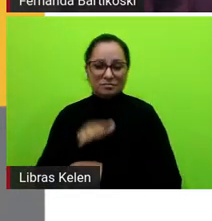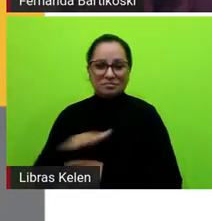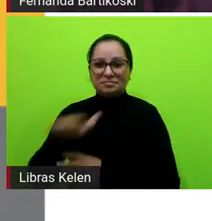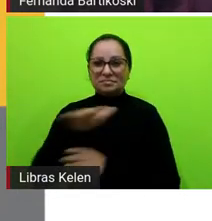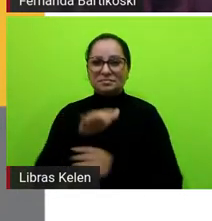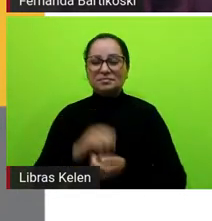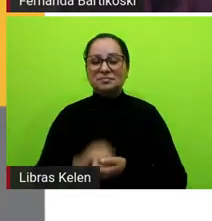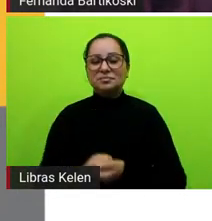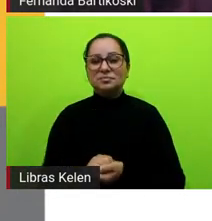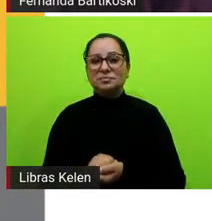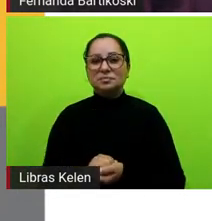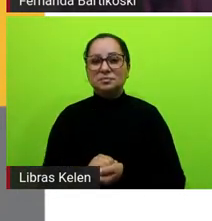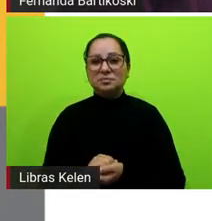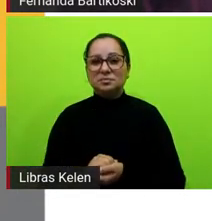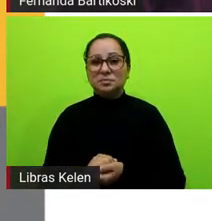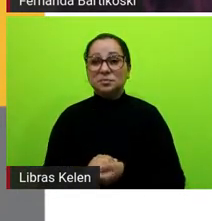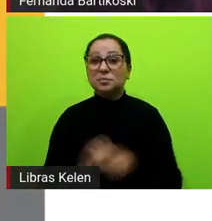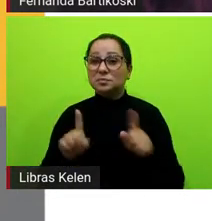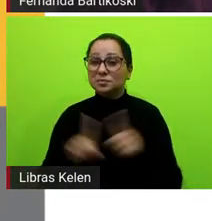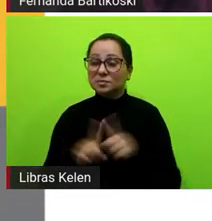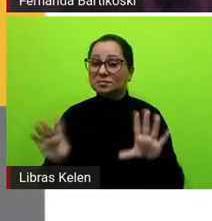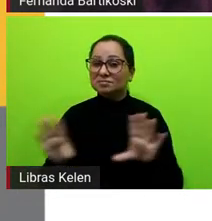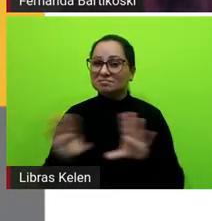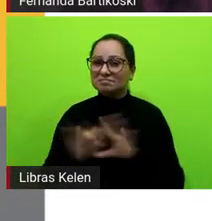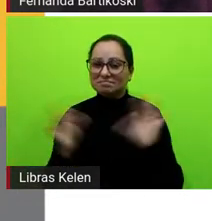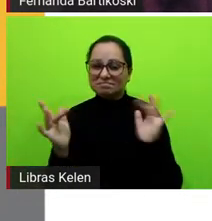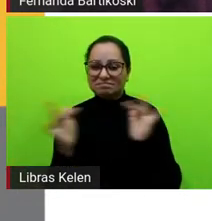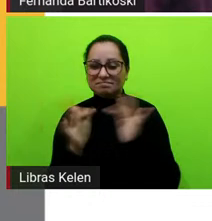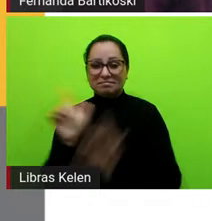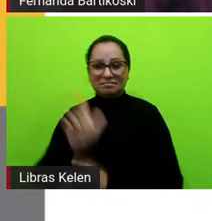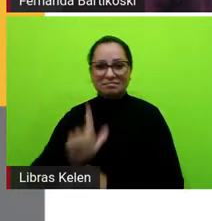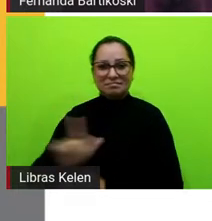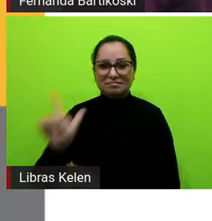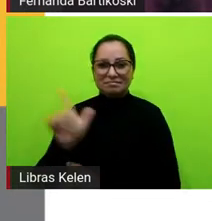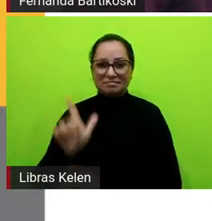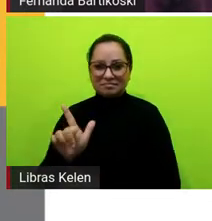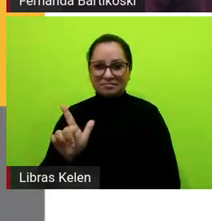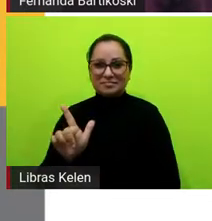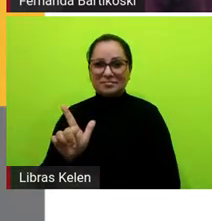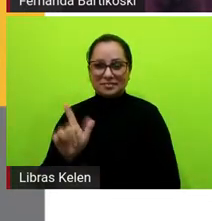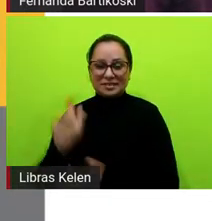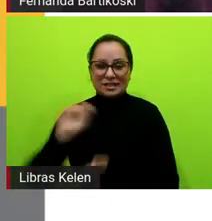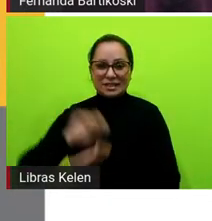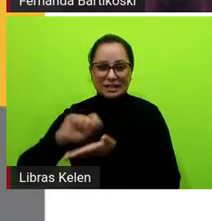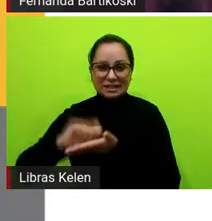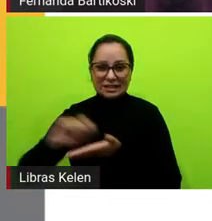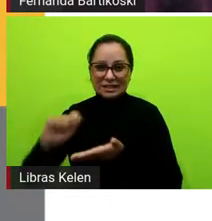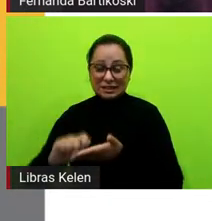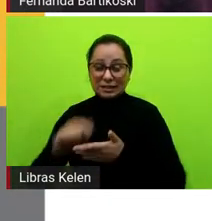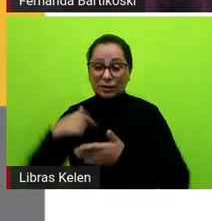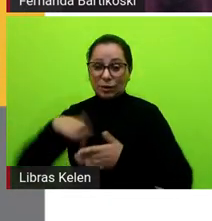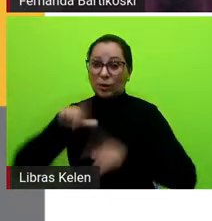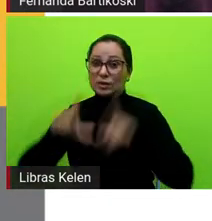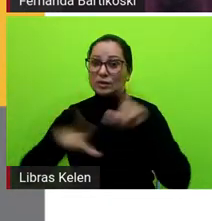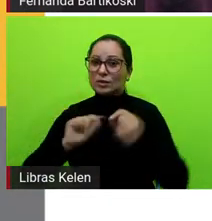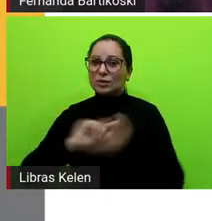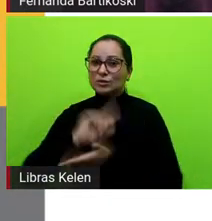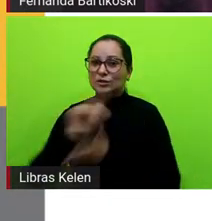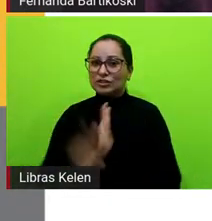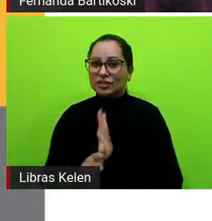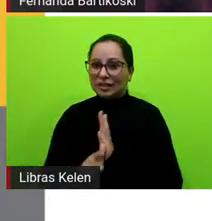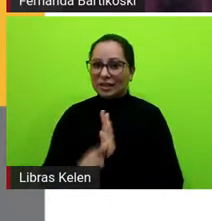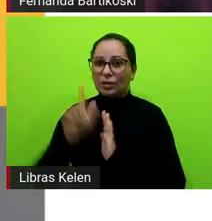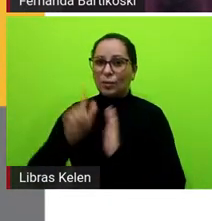e dentro do campo e da literatura escrita a gente optou por um gênero que é a narrativa de